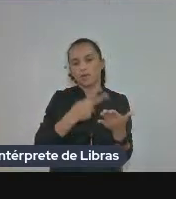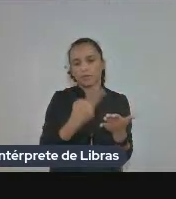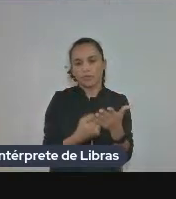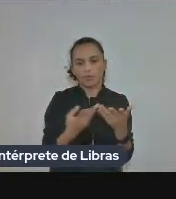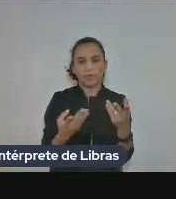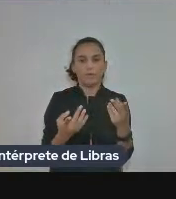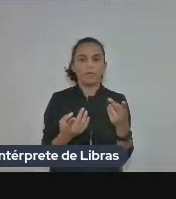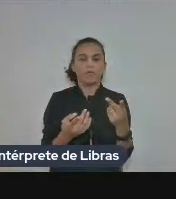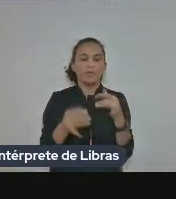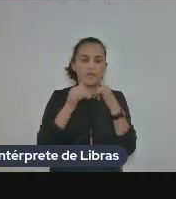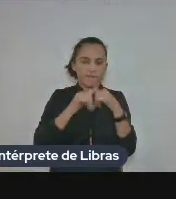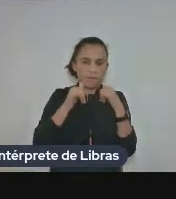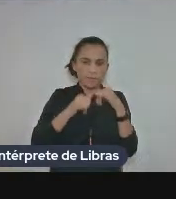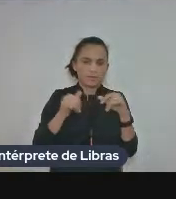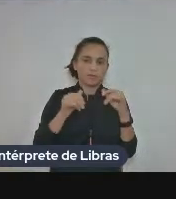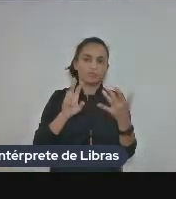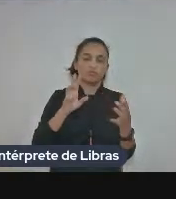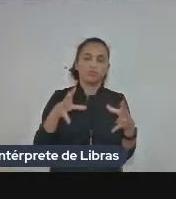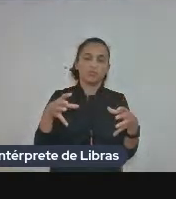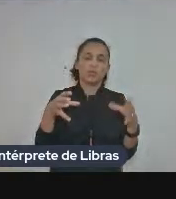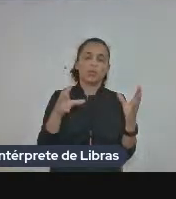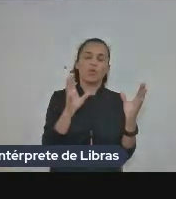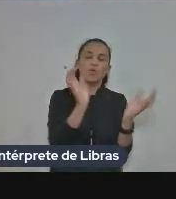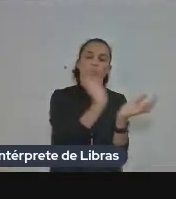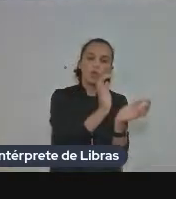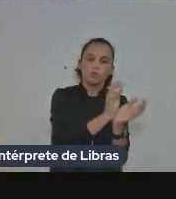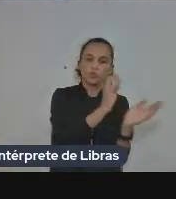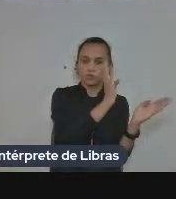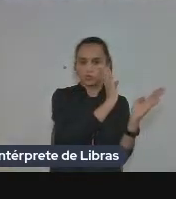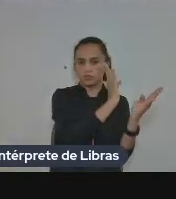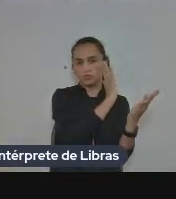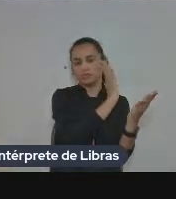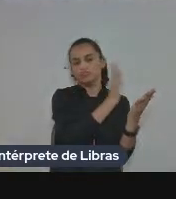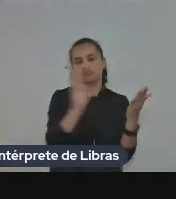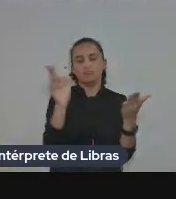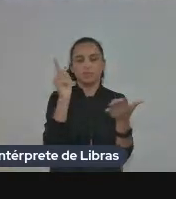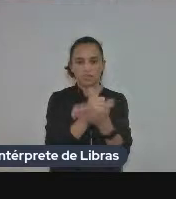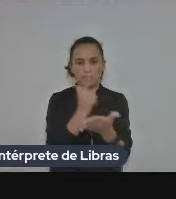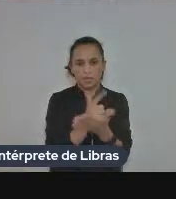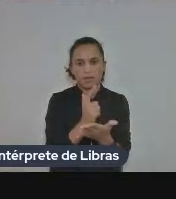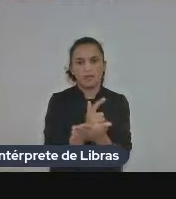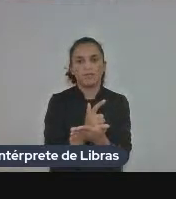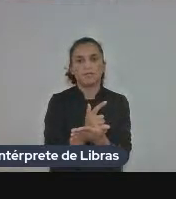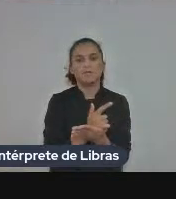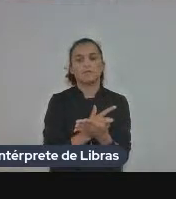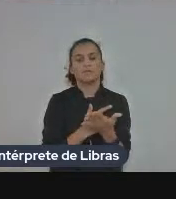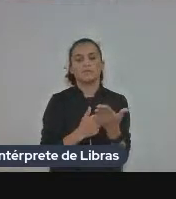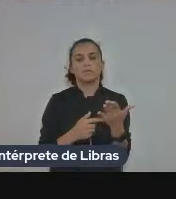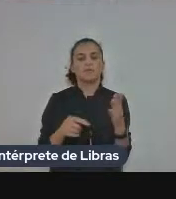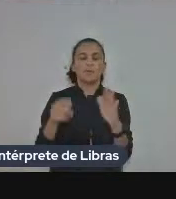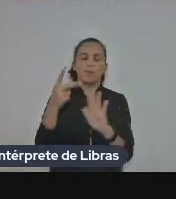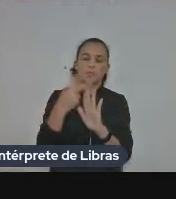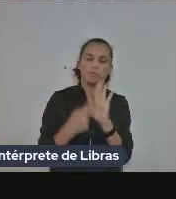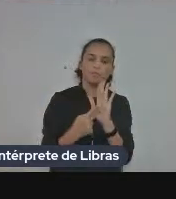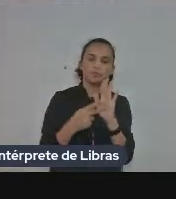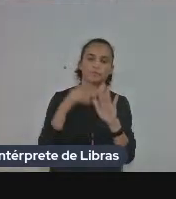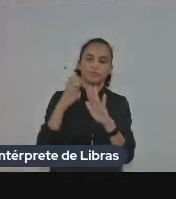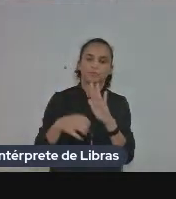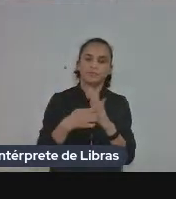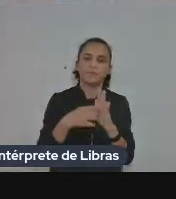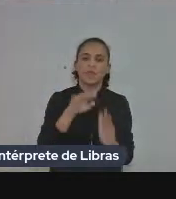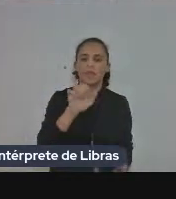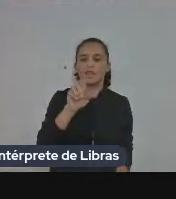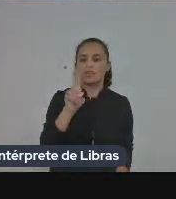tradução informação sobre a coleção e determinada obra está incluída o projeto editorial os títulos